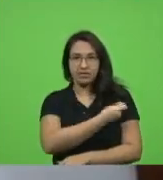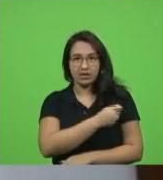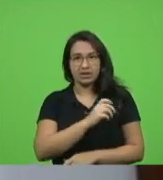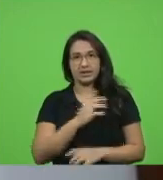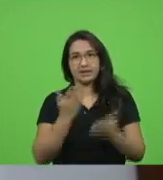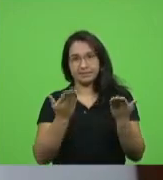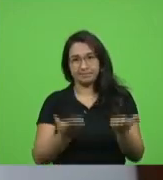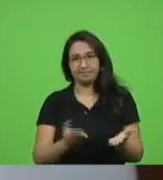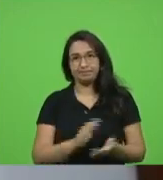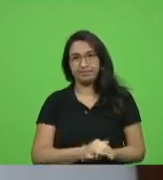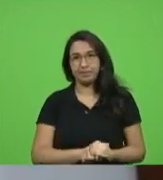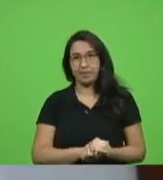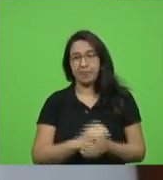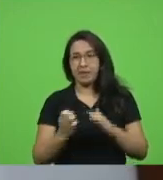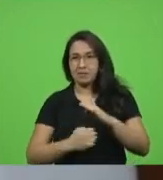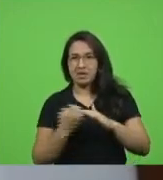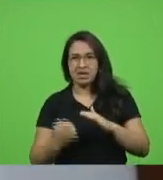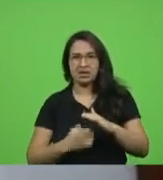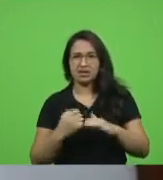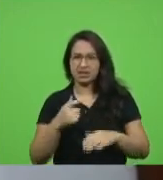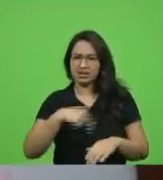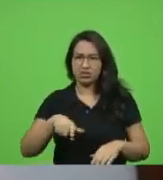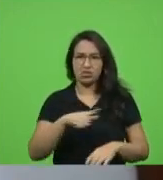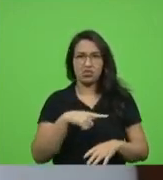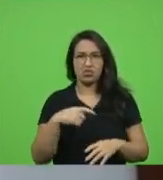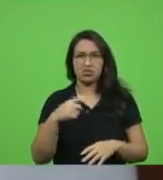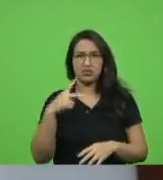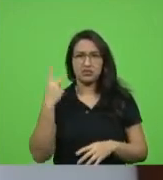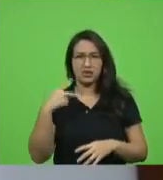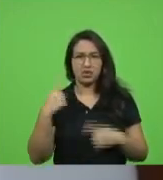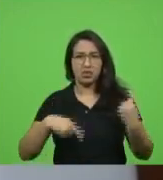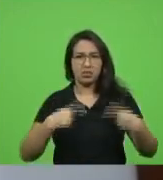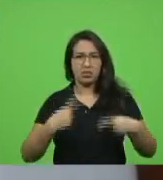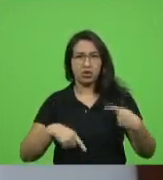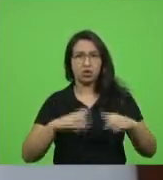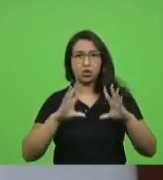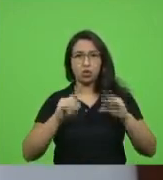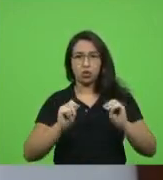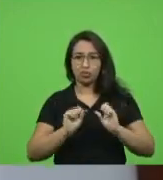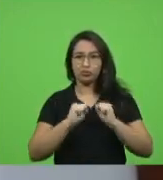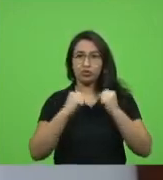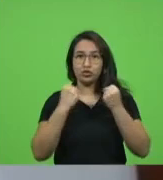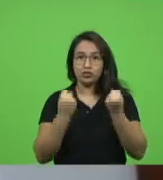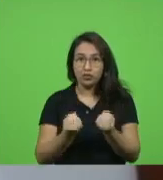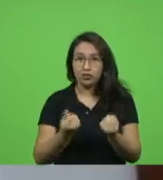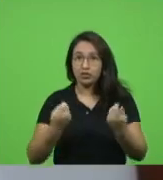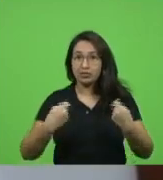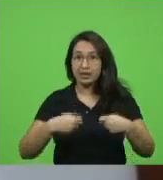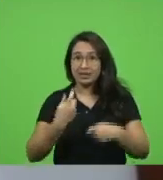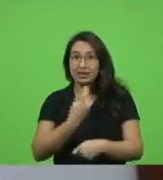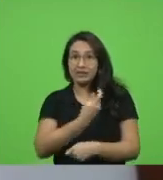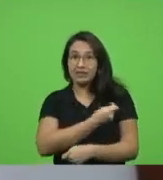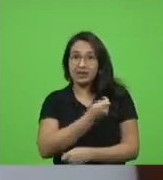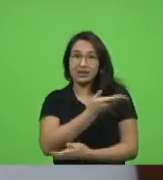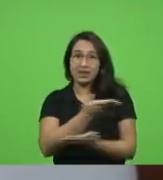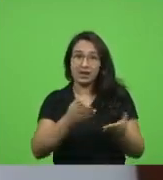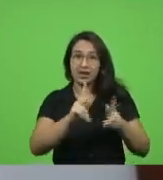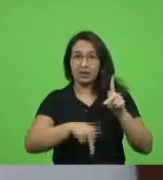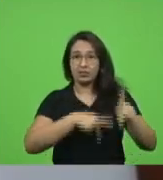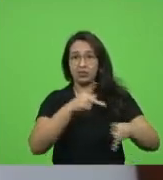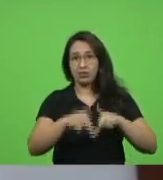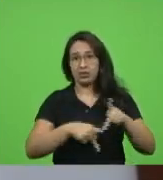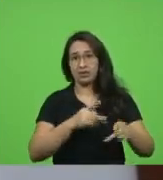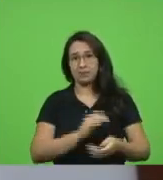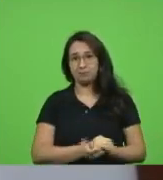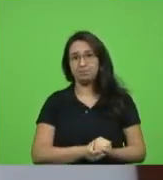seja de empresários seja nosso seja de quem for nós precisamos vacinar esse povo parabéns